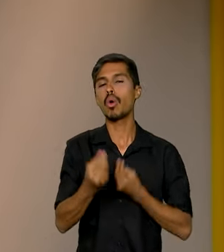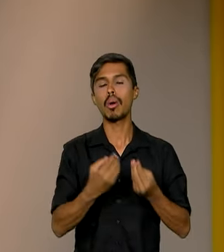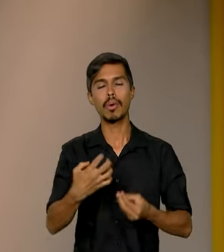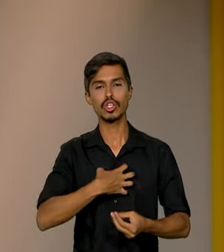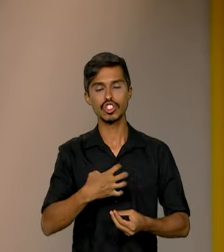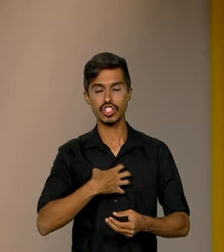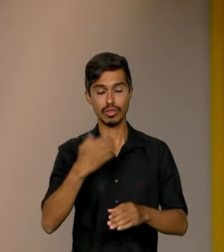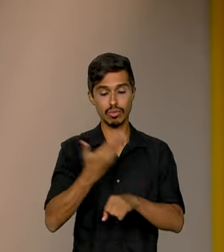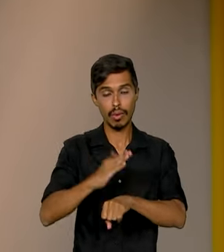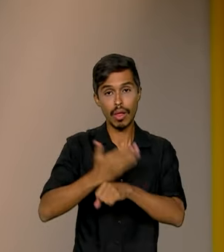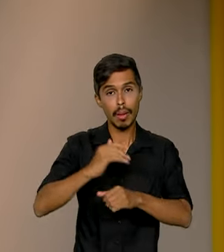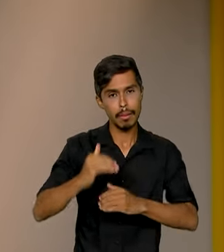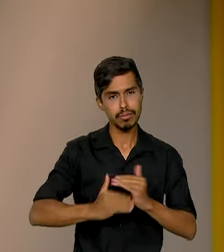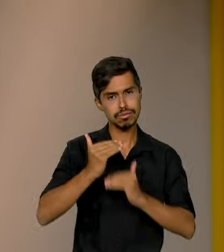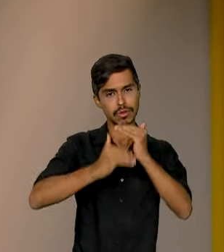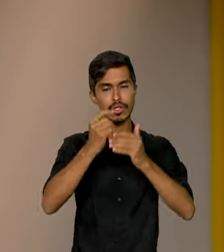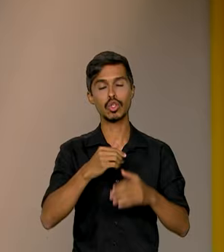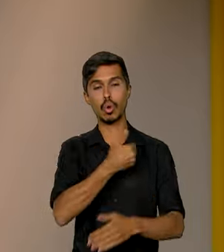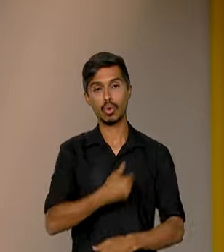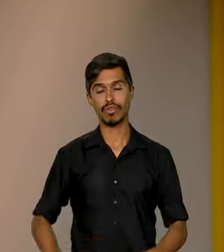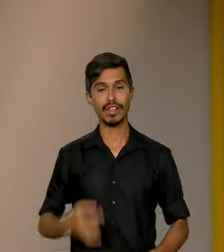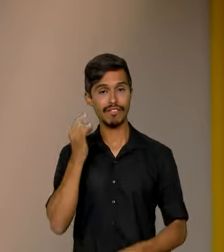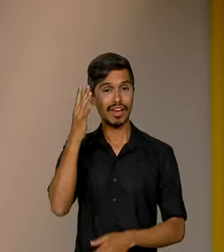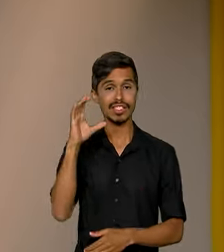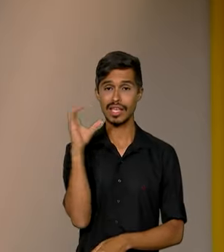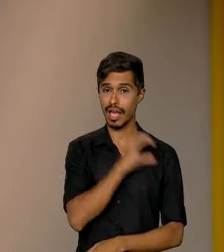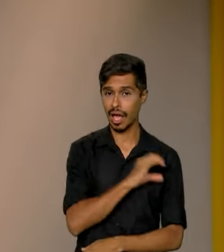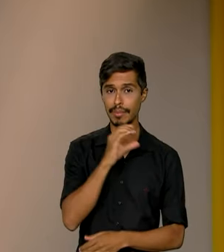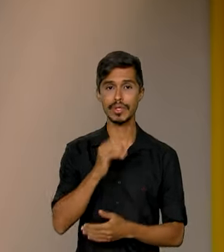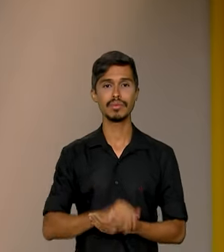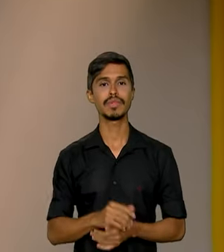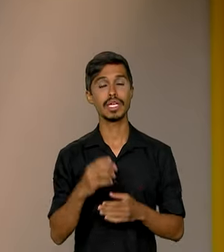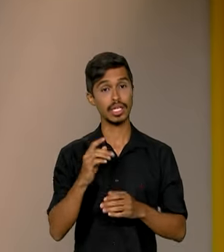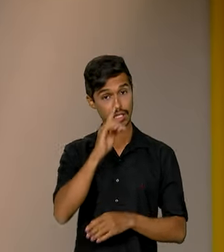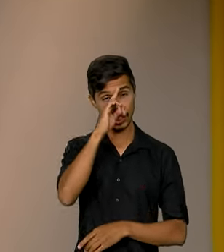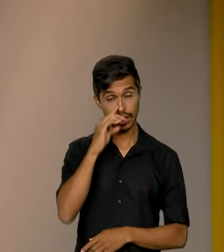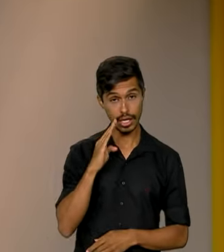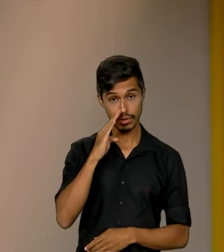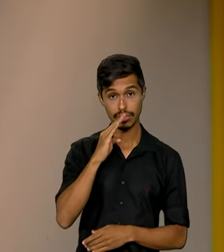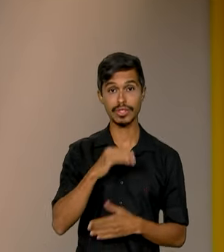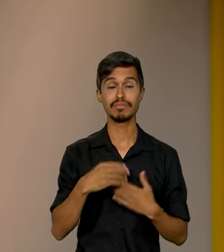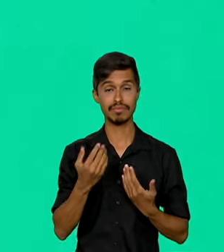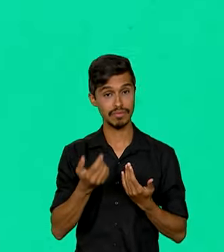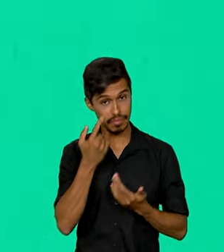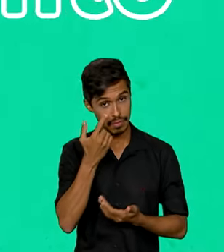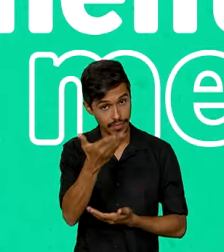que o governo federal oferece de forma fácil, rápida e gratuita. Confira aí.